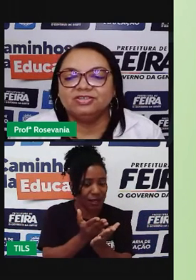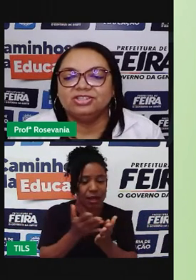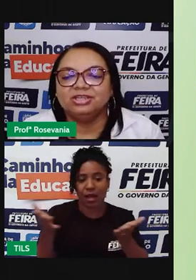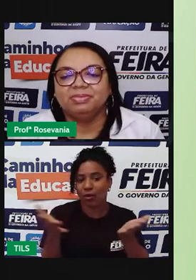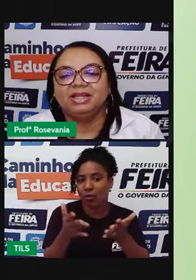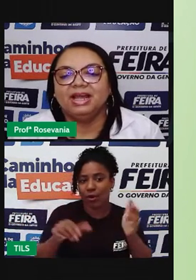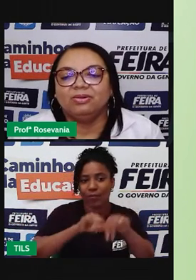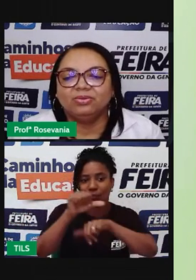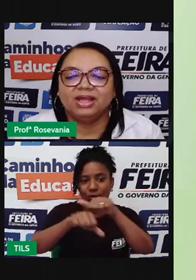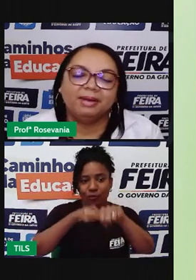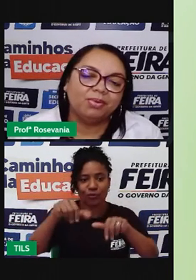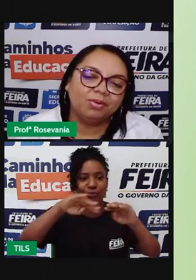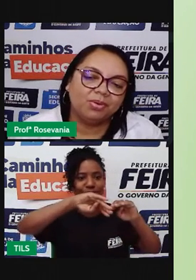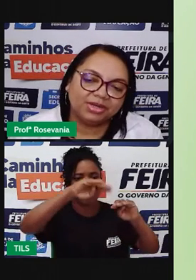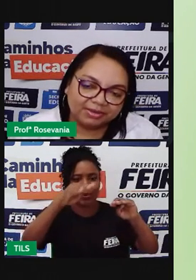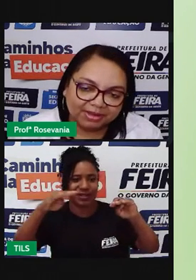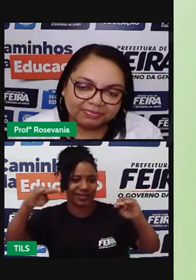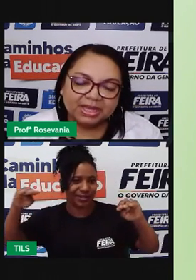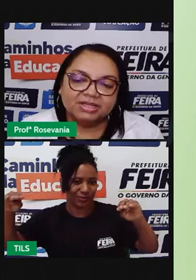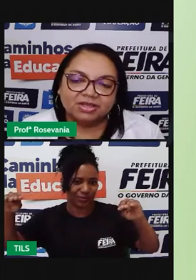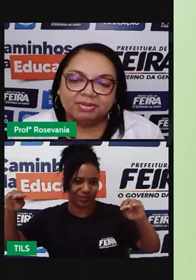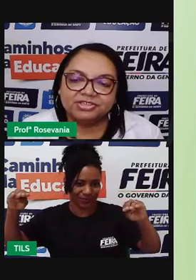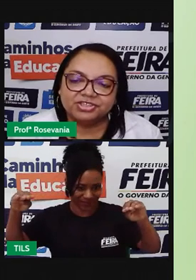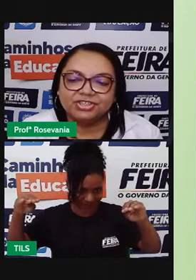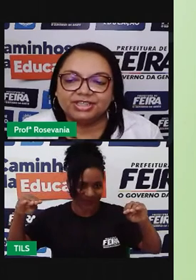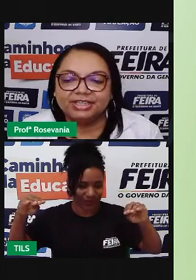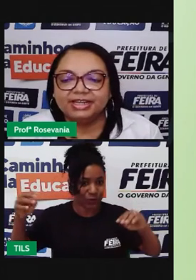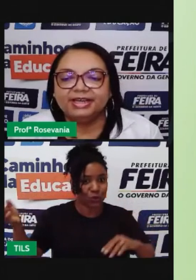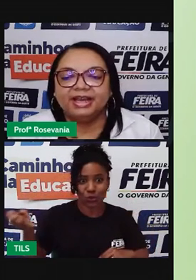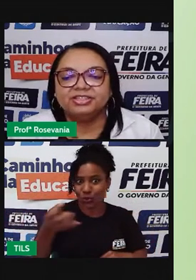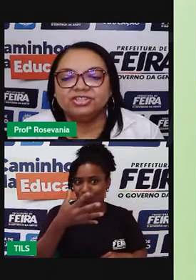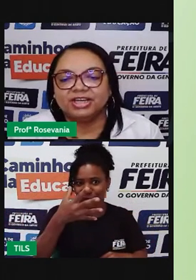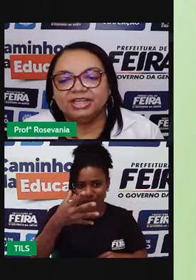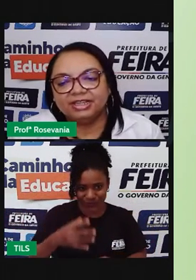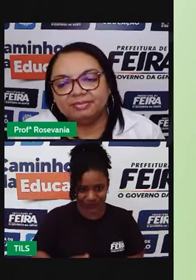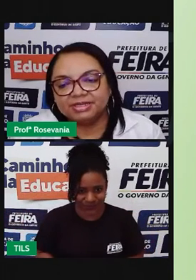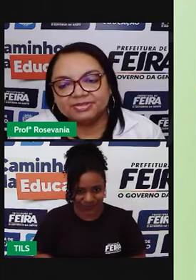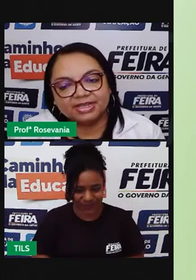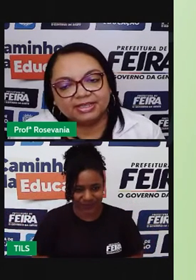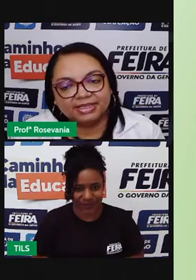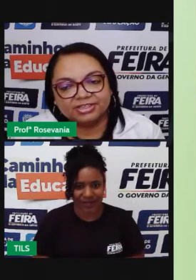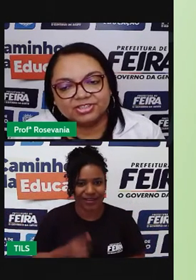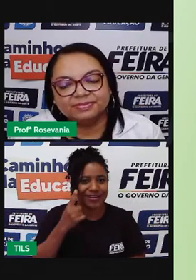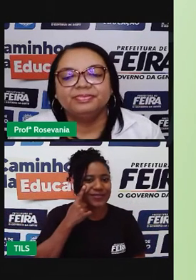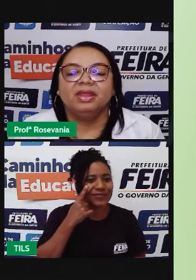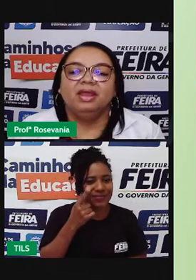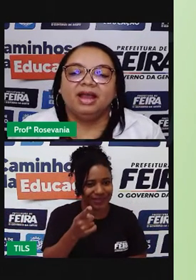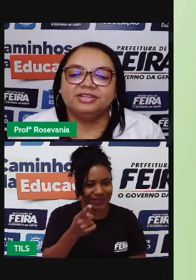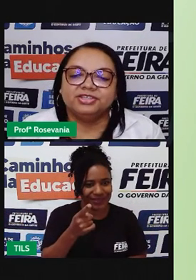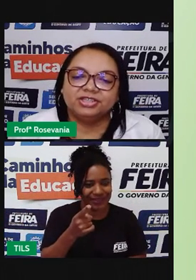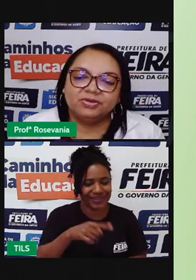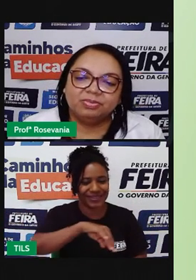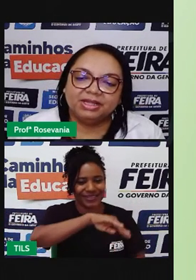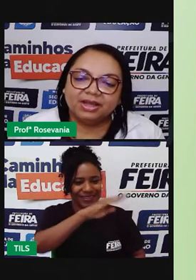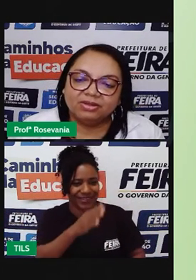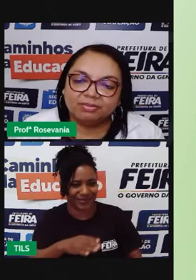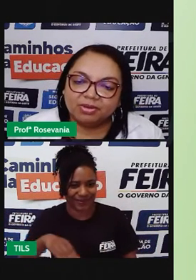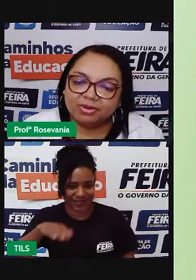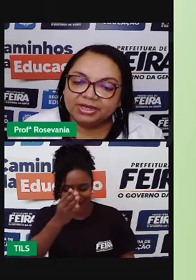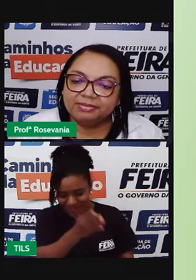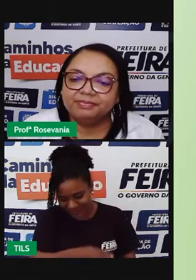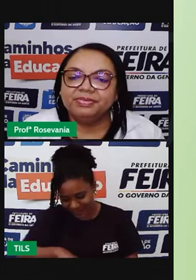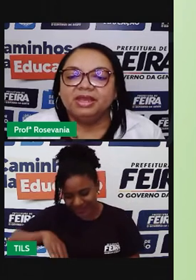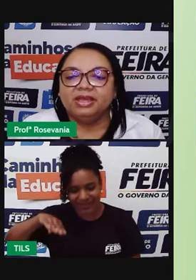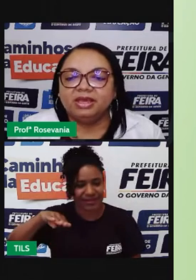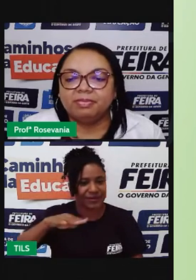nordestino de planalto da borborema. Só para a gente entender, a gente está aqui na depressão sertaneja, a gente tem o planalto